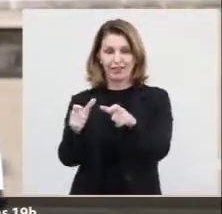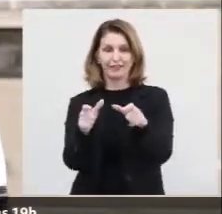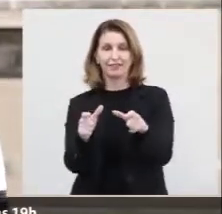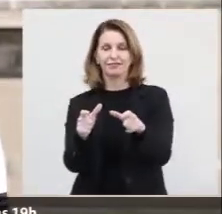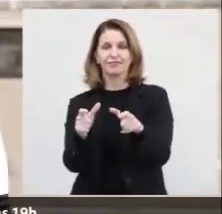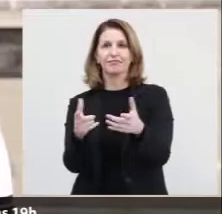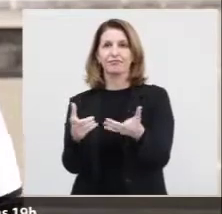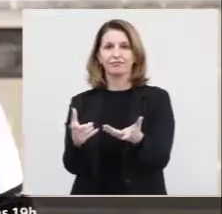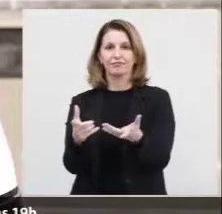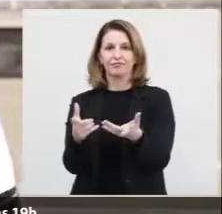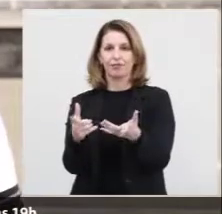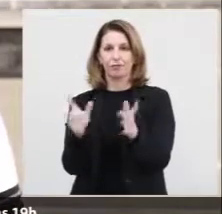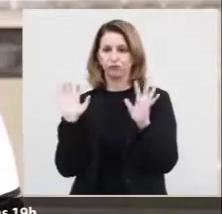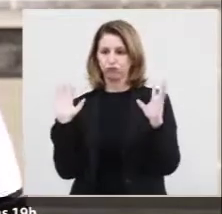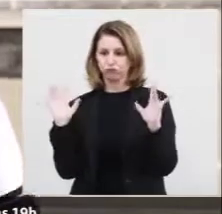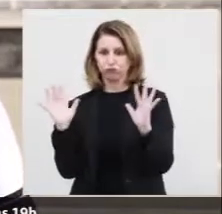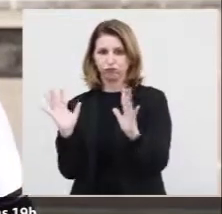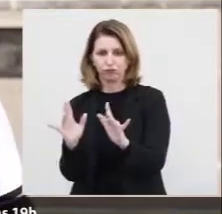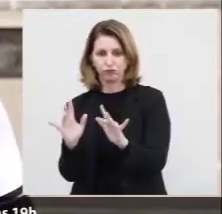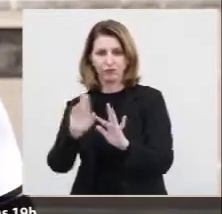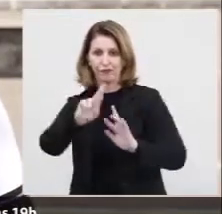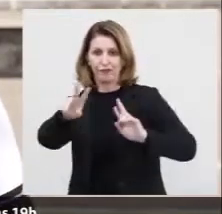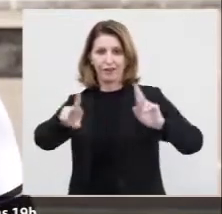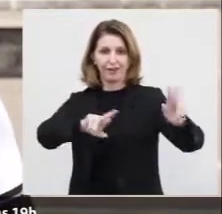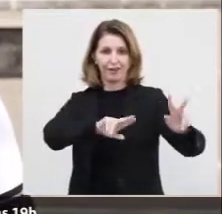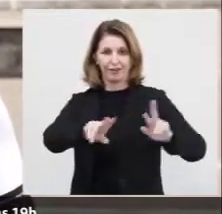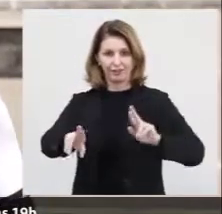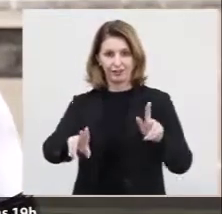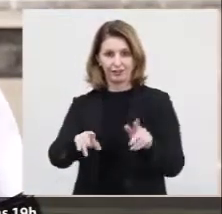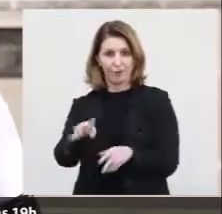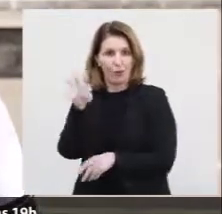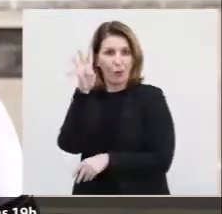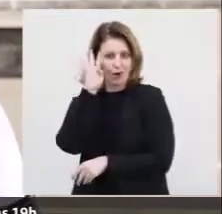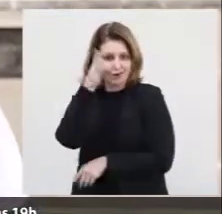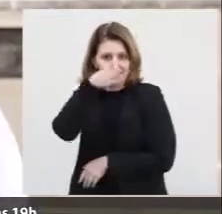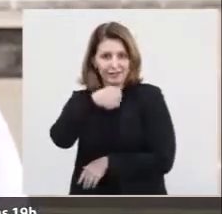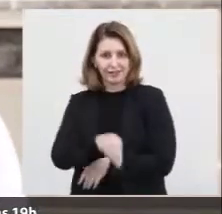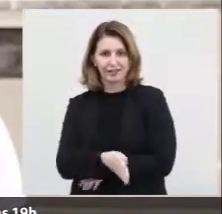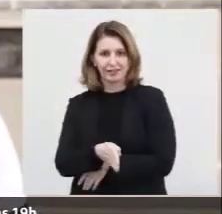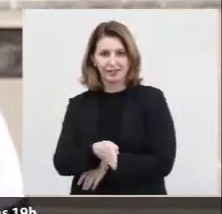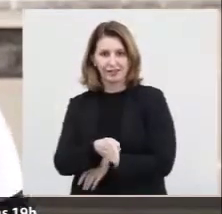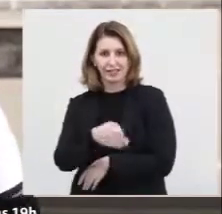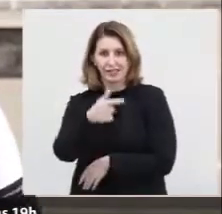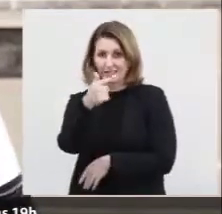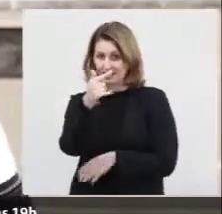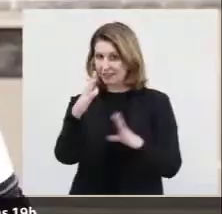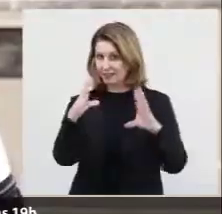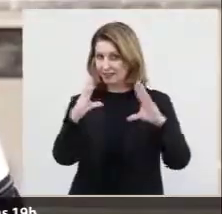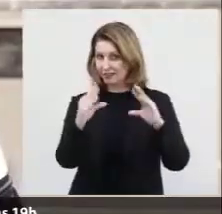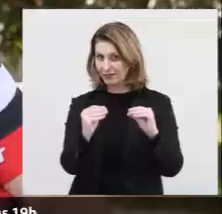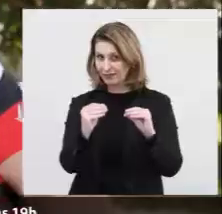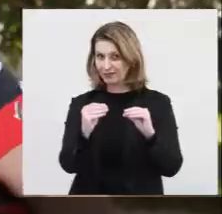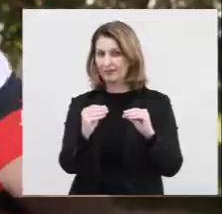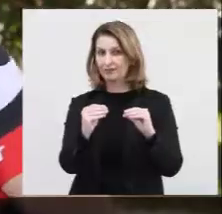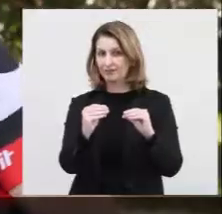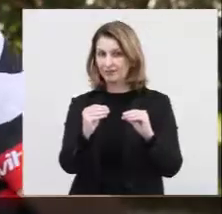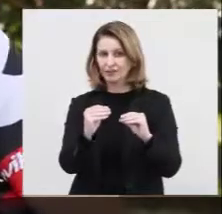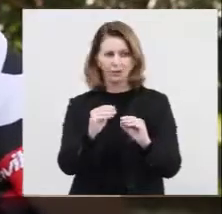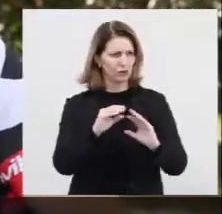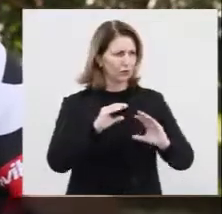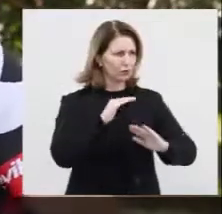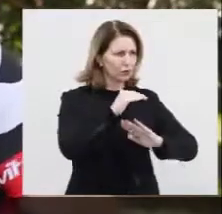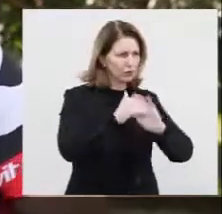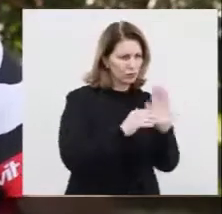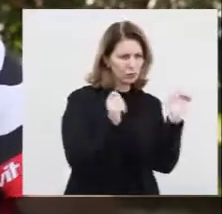concentração diferente toda quarta-feira, às 19 horas. Todos